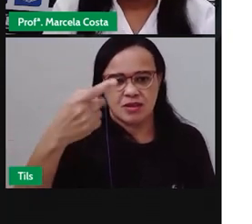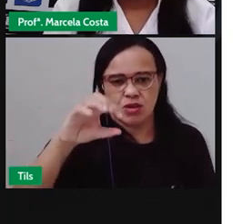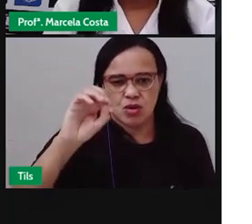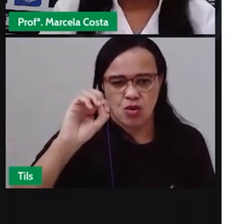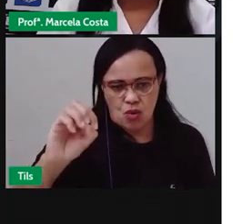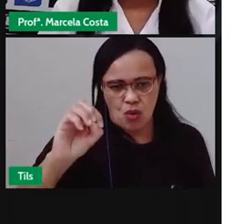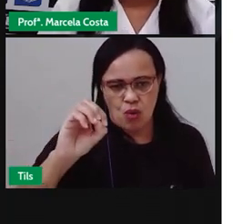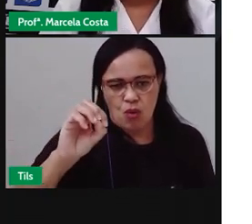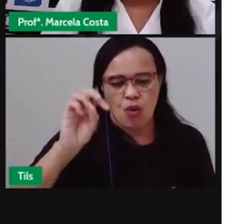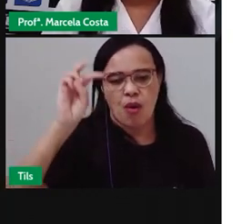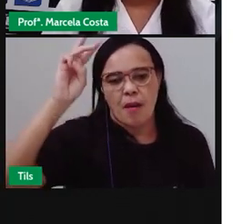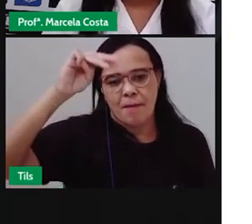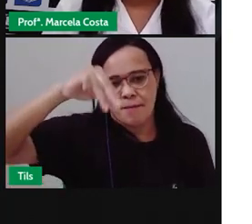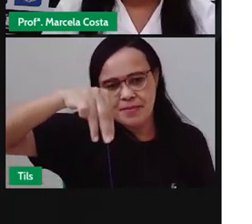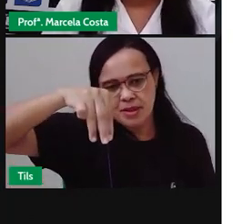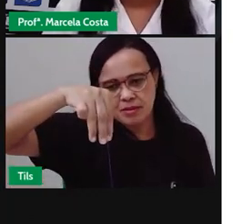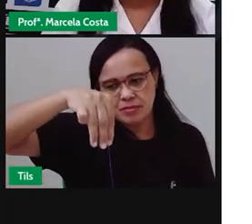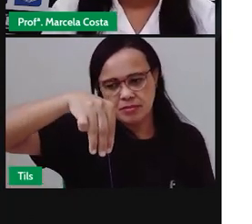Milho